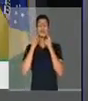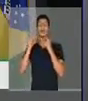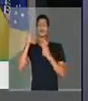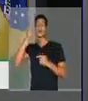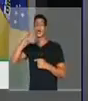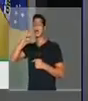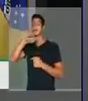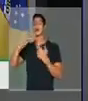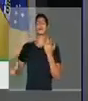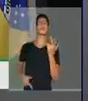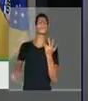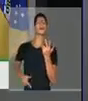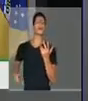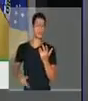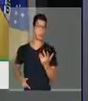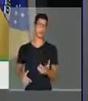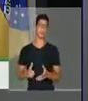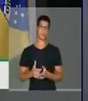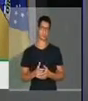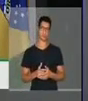chore a mãe do bandido.